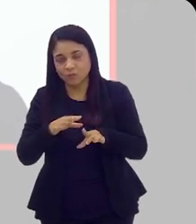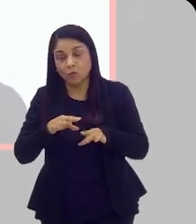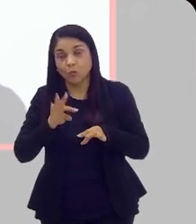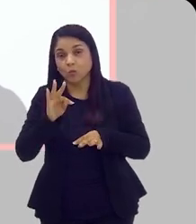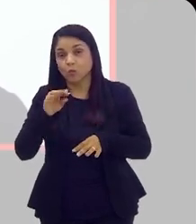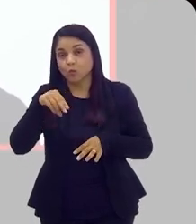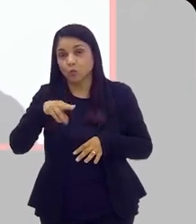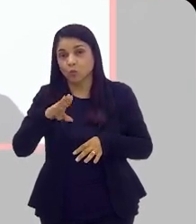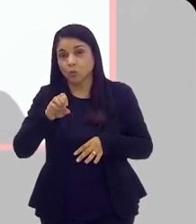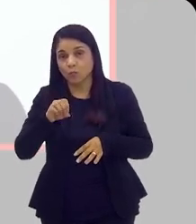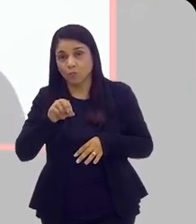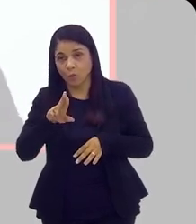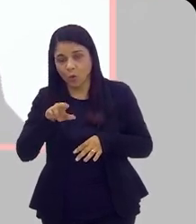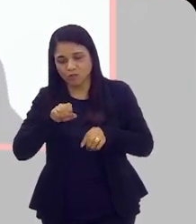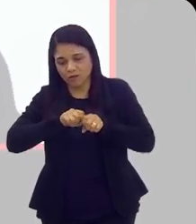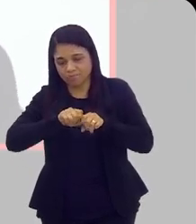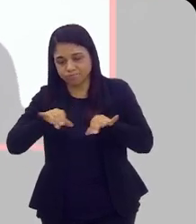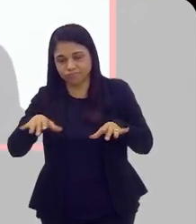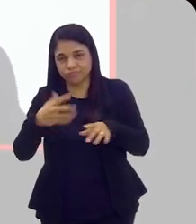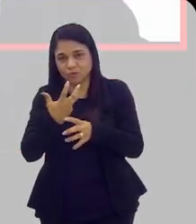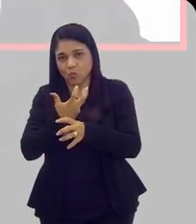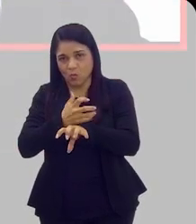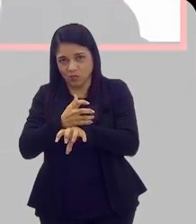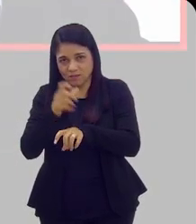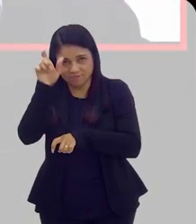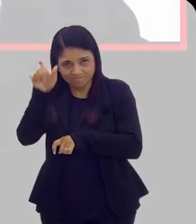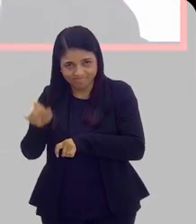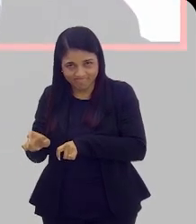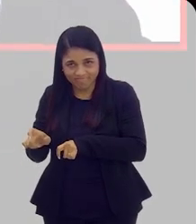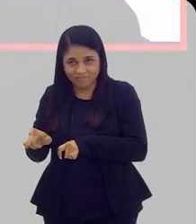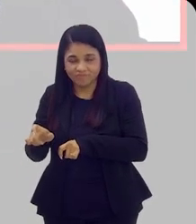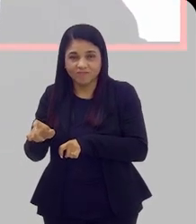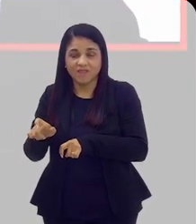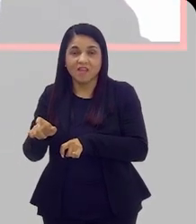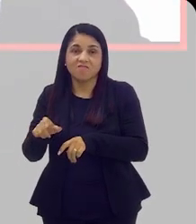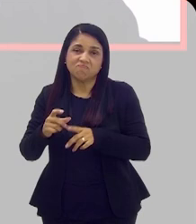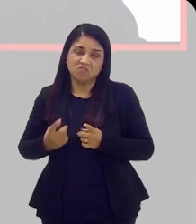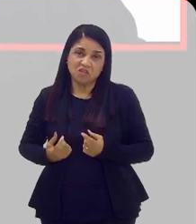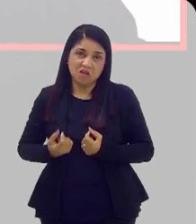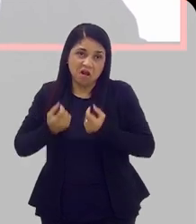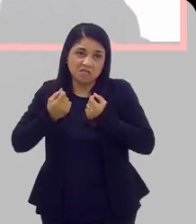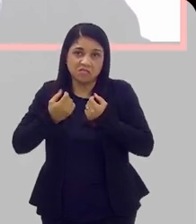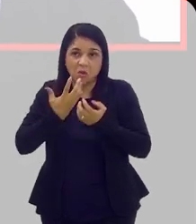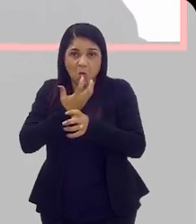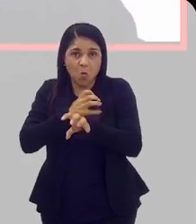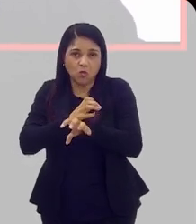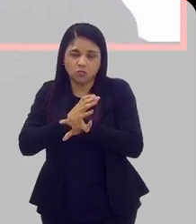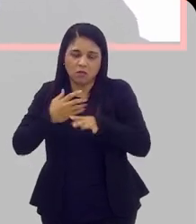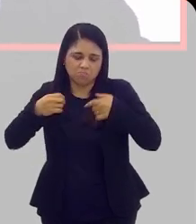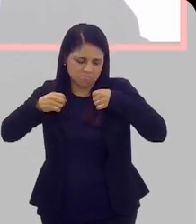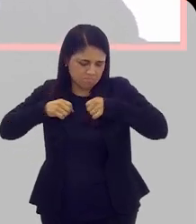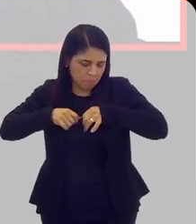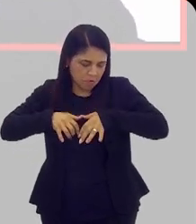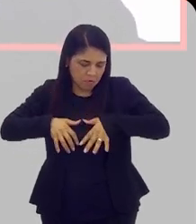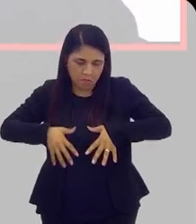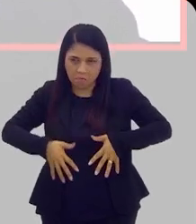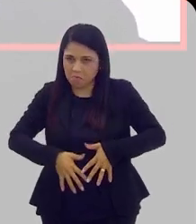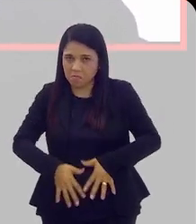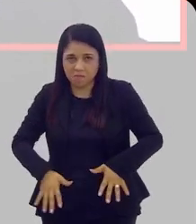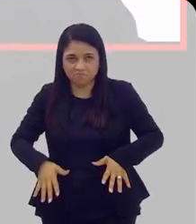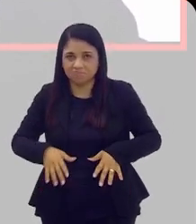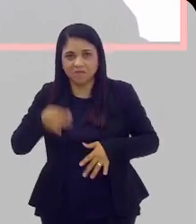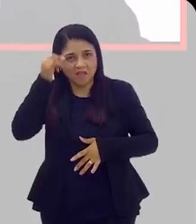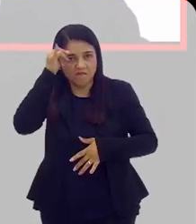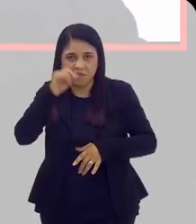mais nada, porque o tumor já espalhou para o osso lá. E virar um cancerócio aí é uma tragédia, né? Não é